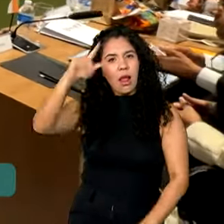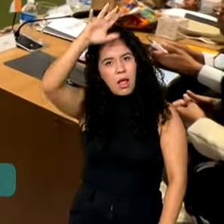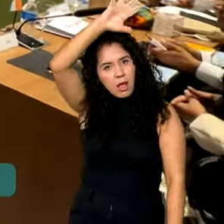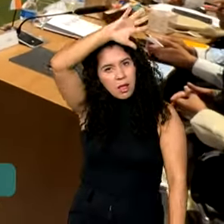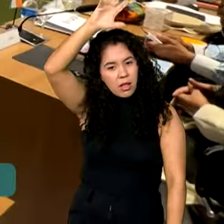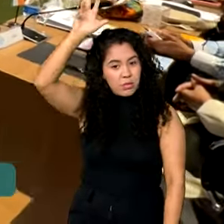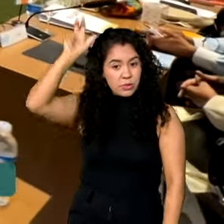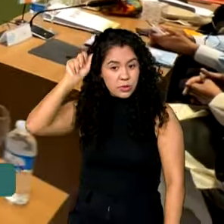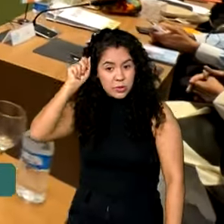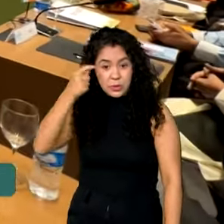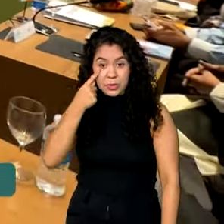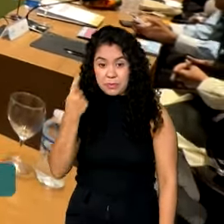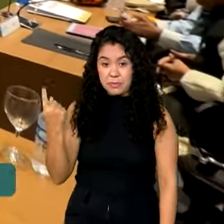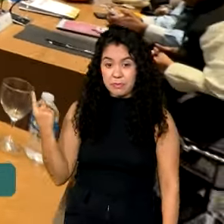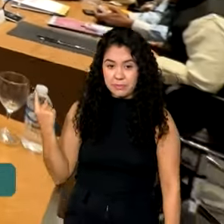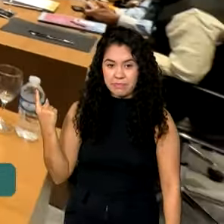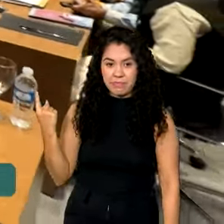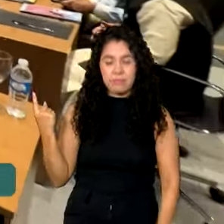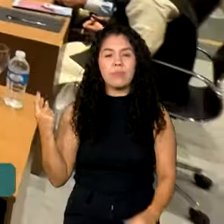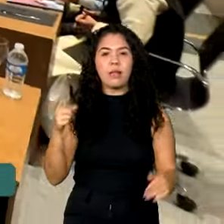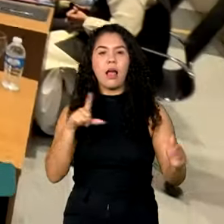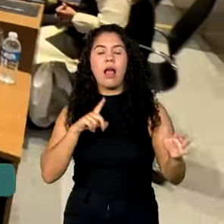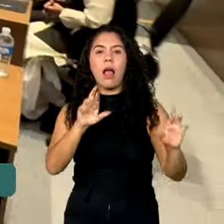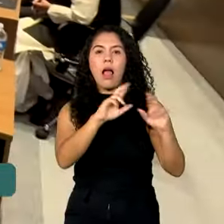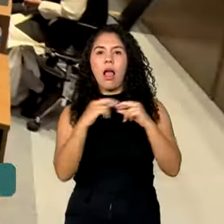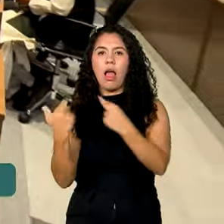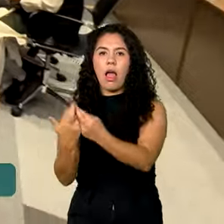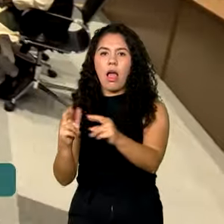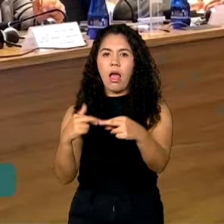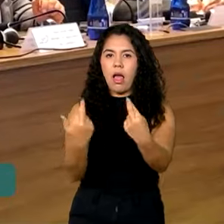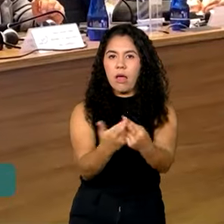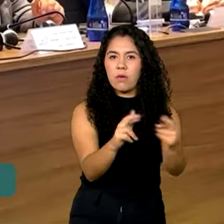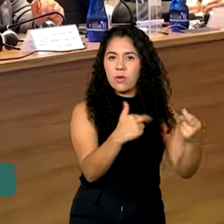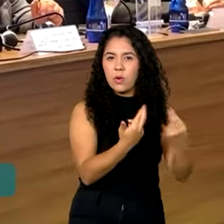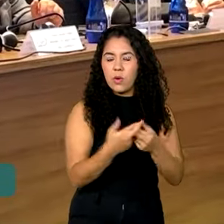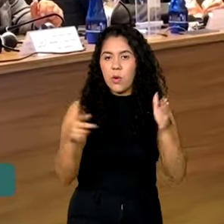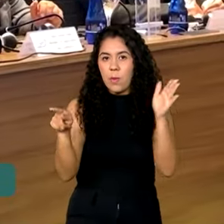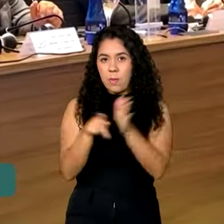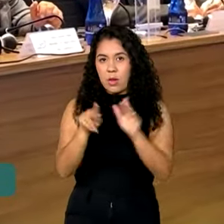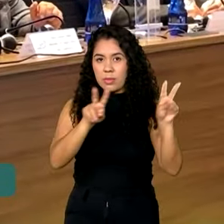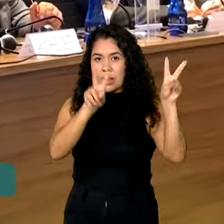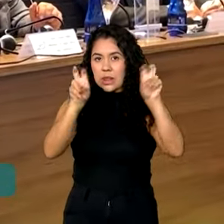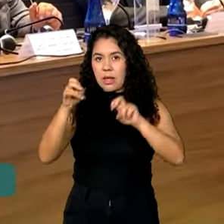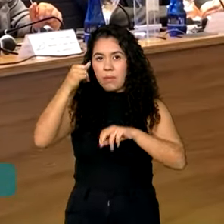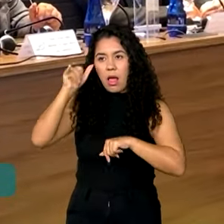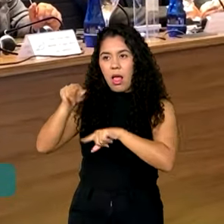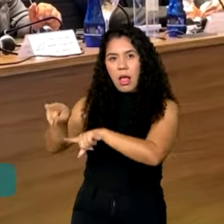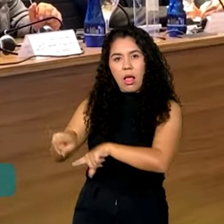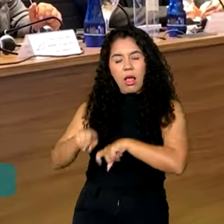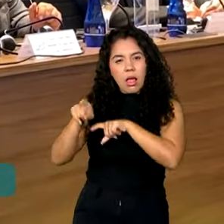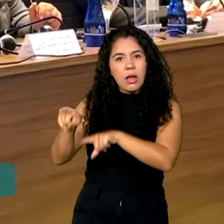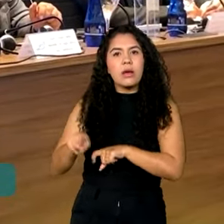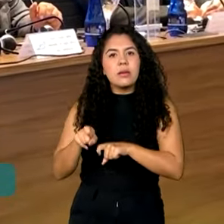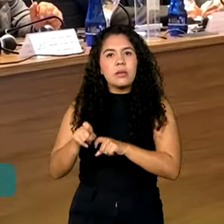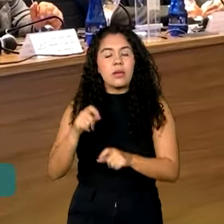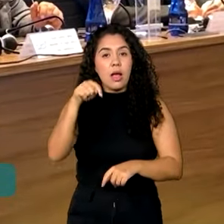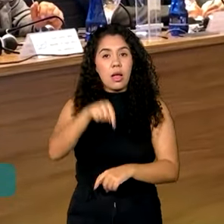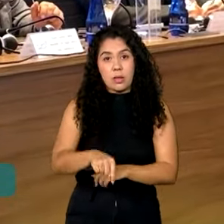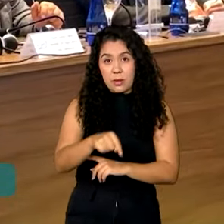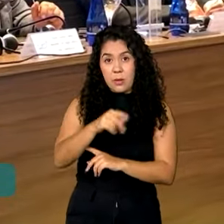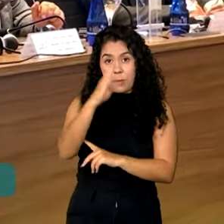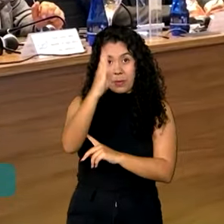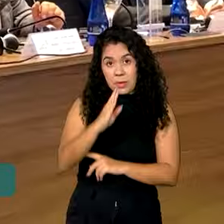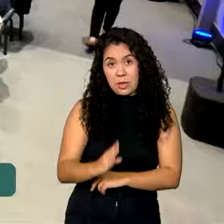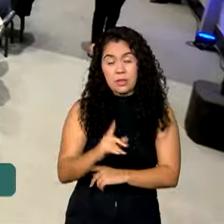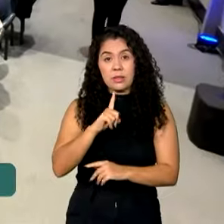Nas reuniões do Grupo de Trabalho de Agricultura do G20, o Brasil fez com que quase 50 delegações de